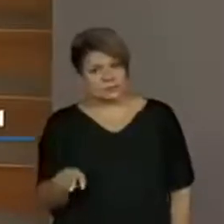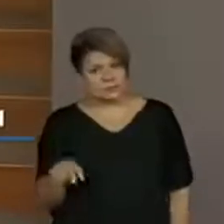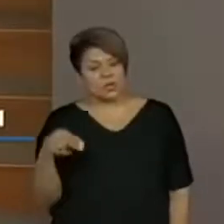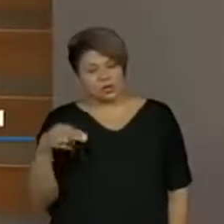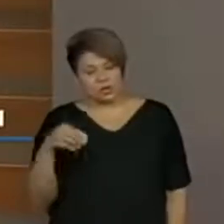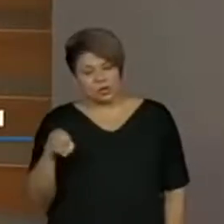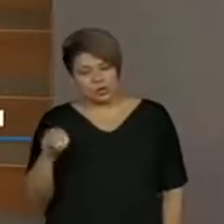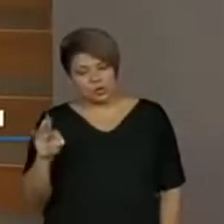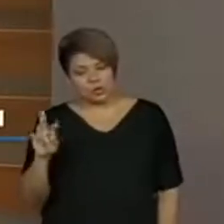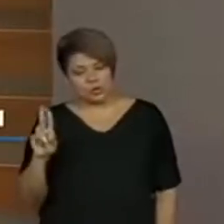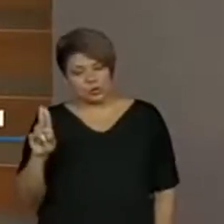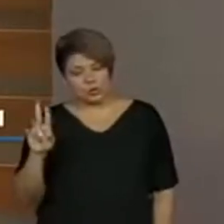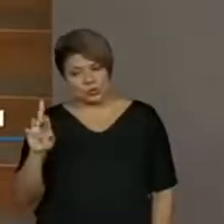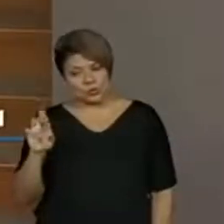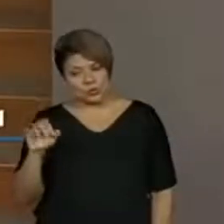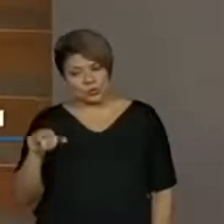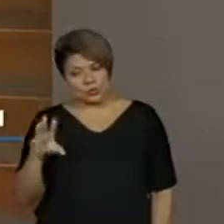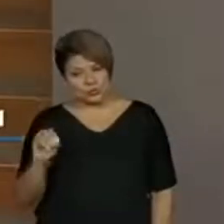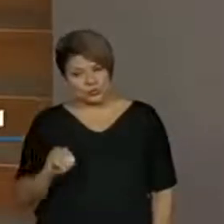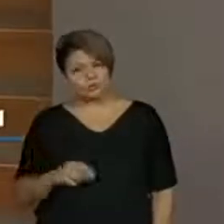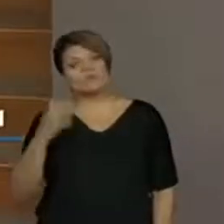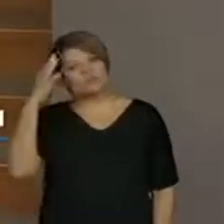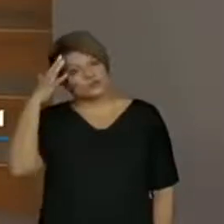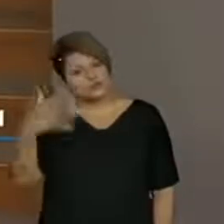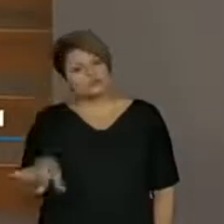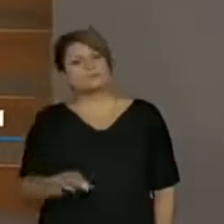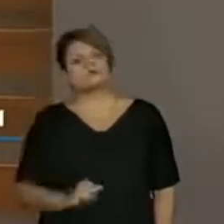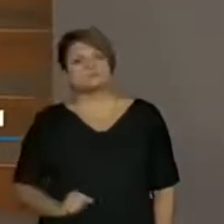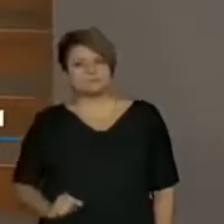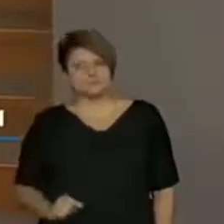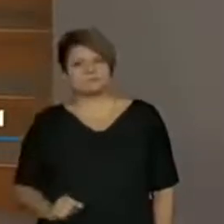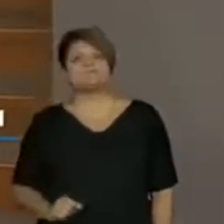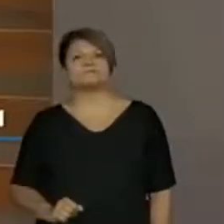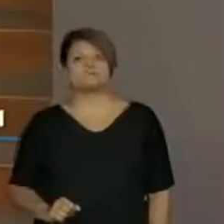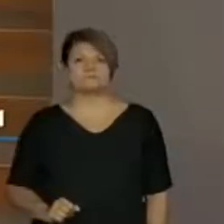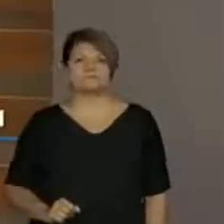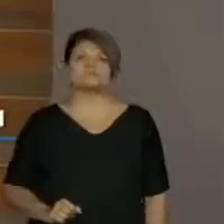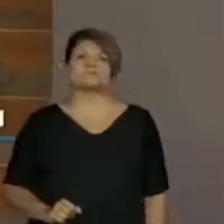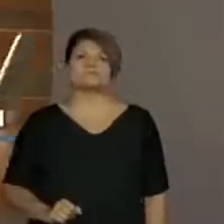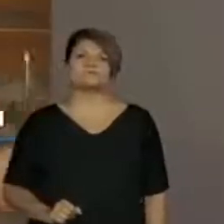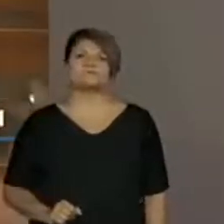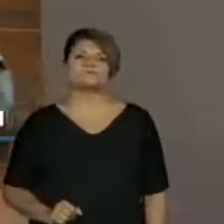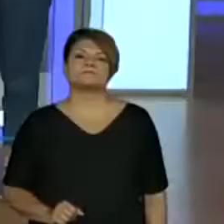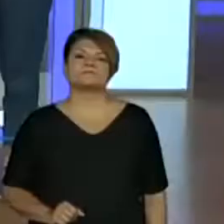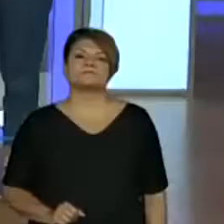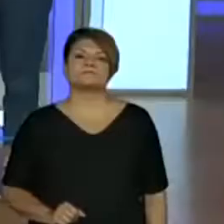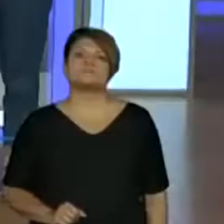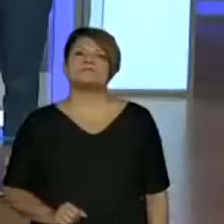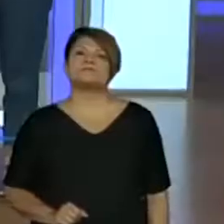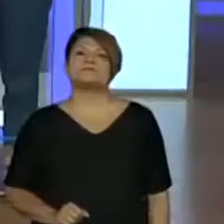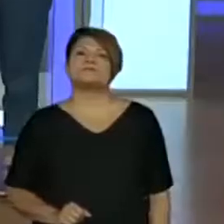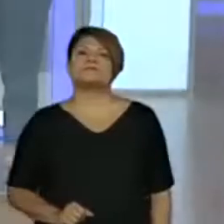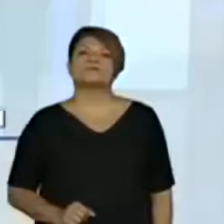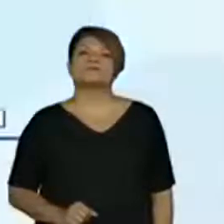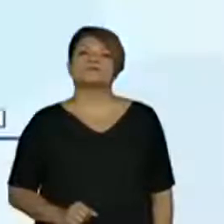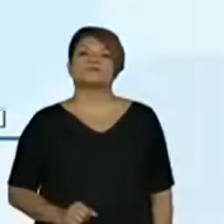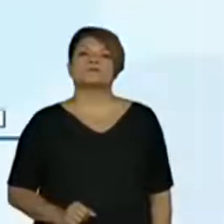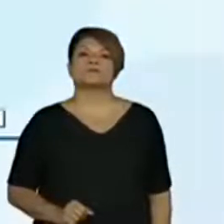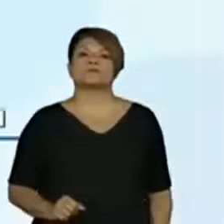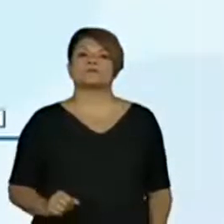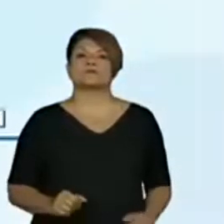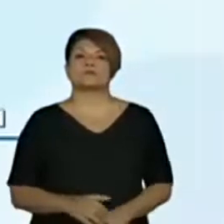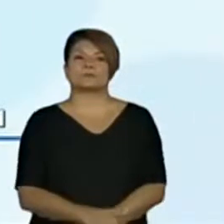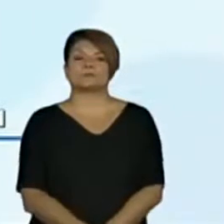o que ele é dentro da história. Então, eu já posso chamá-lo de noturno. E, olha só, o que